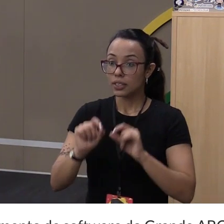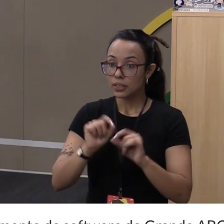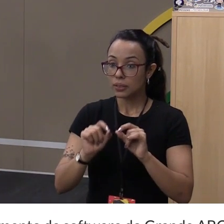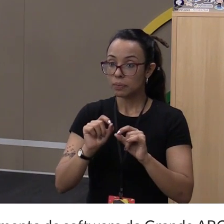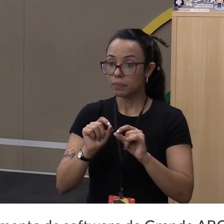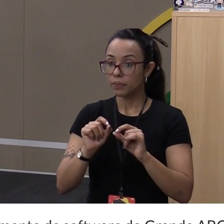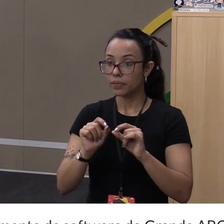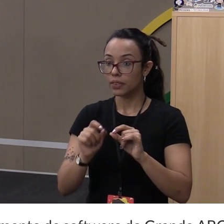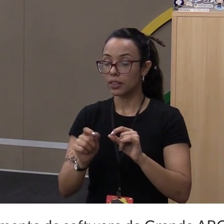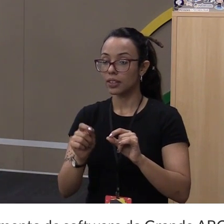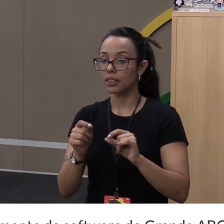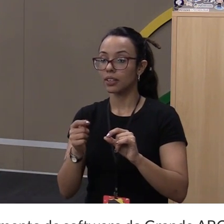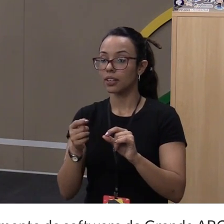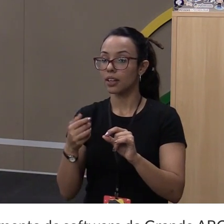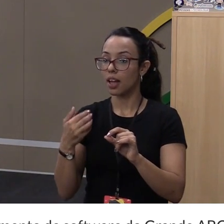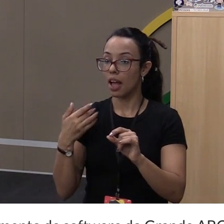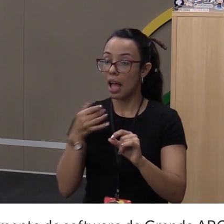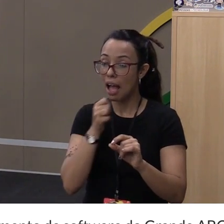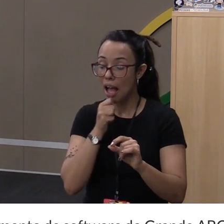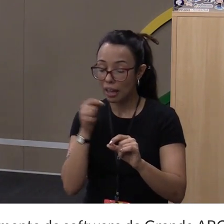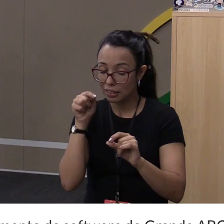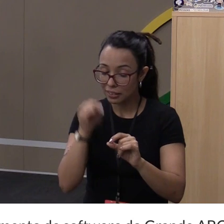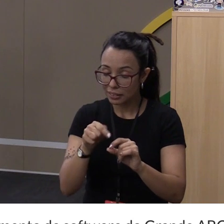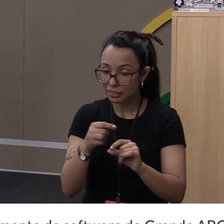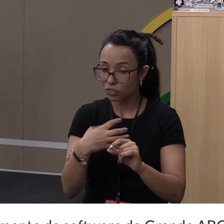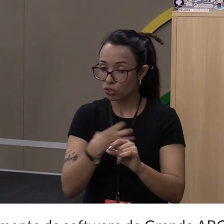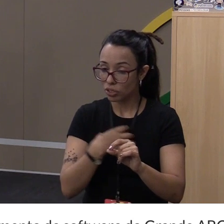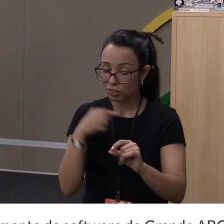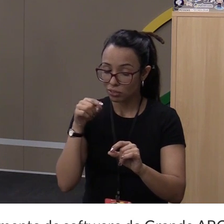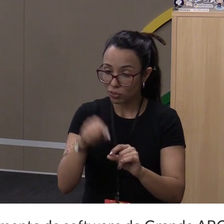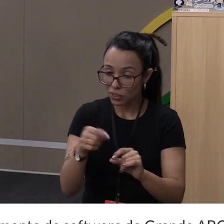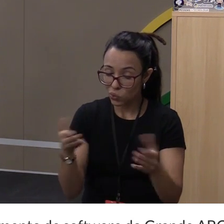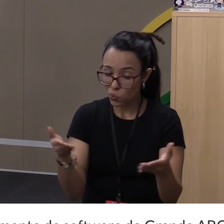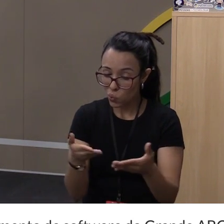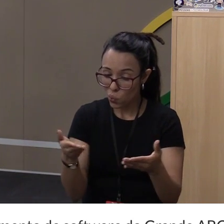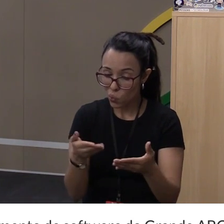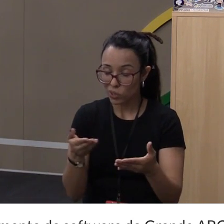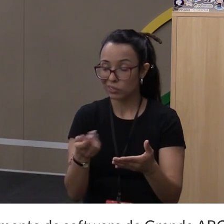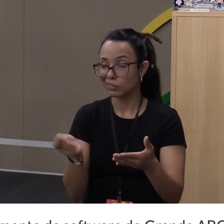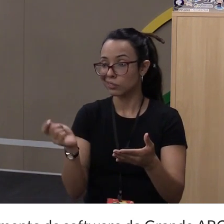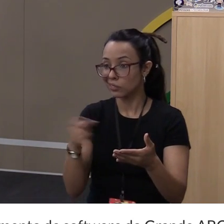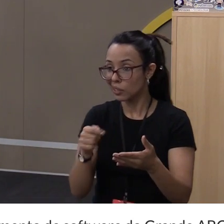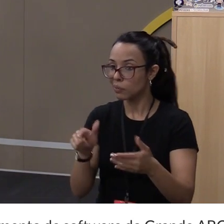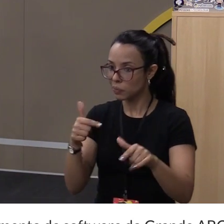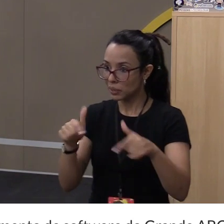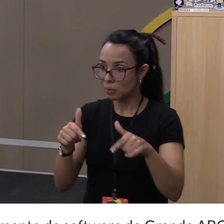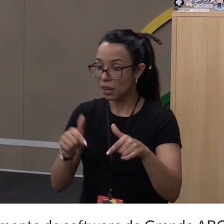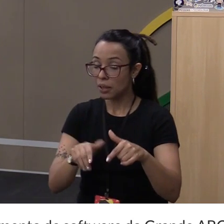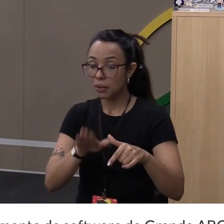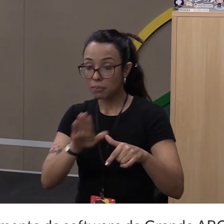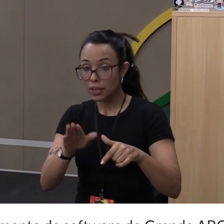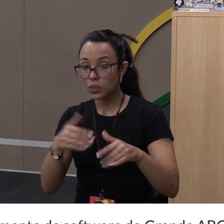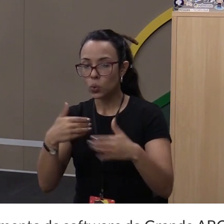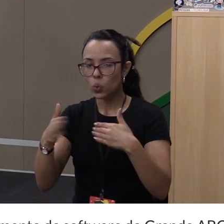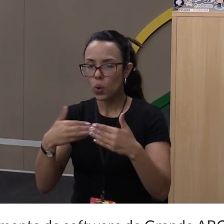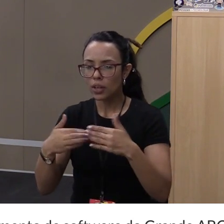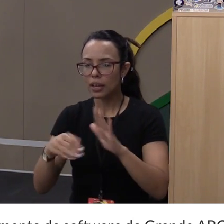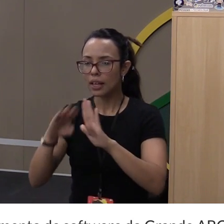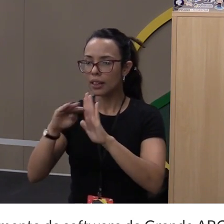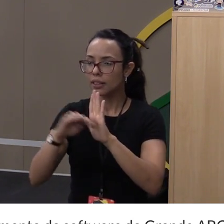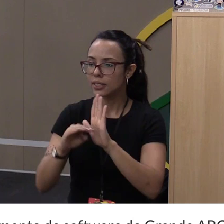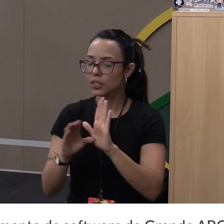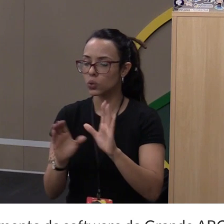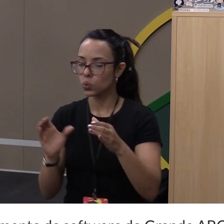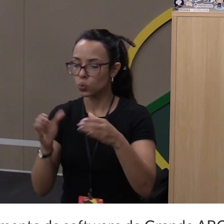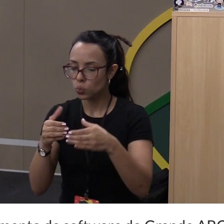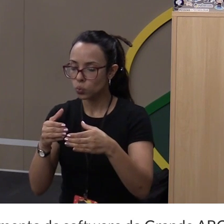Mas, com o Scrap do jeito que está, ainda assim é possível trabalhar com isso. Isso é uma coisa, é uma dúvida muito comum. Qualquer lista que eu estou, qualquer grupo que eu